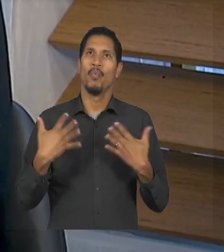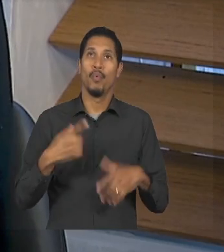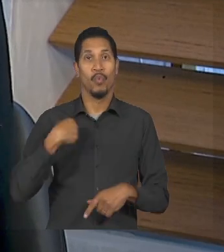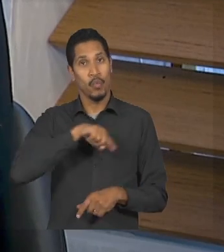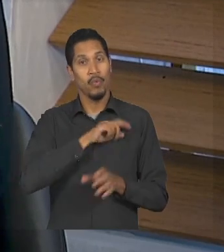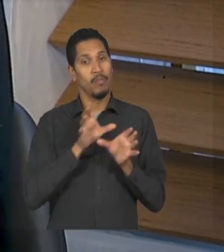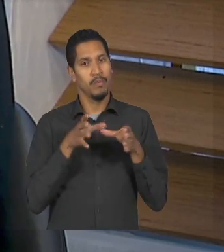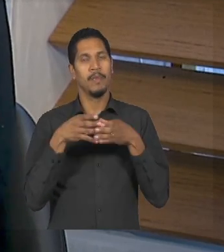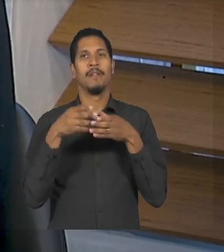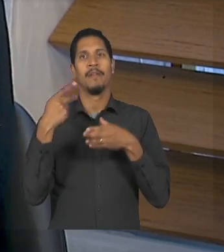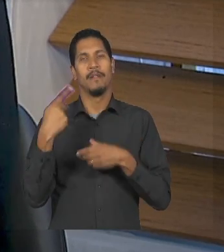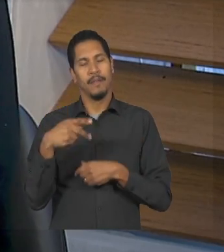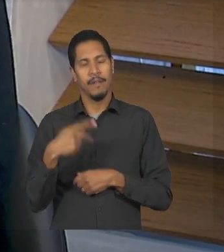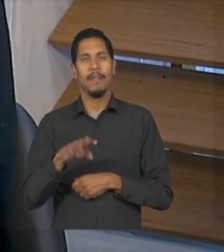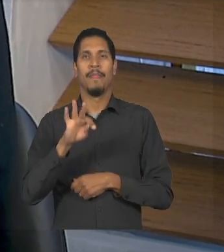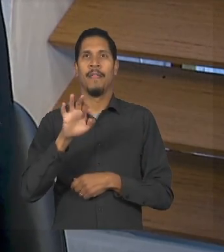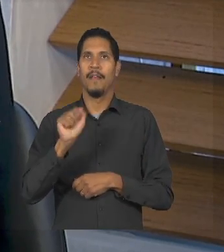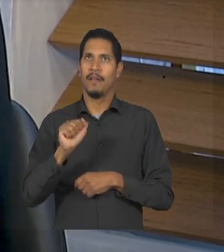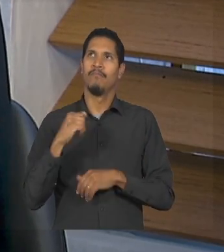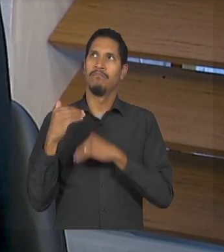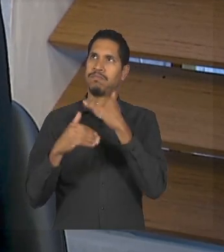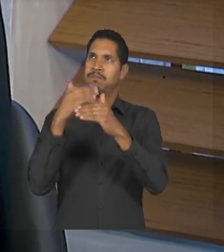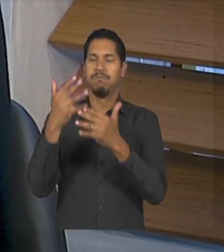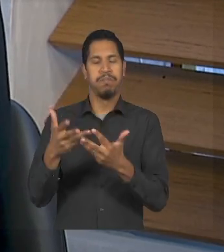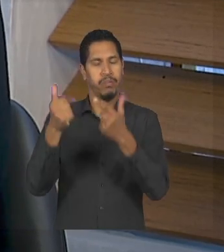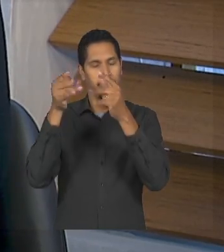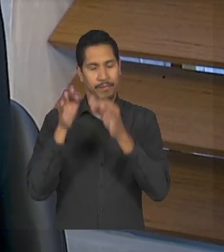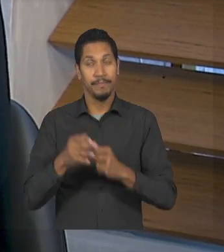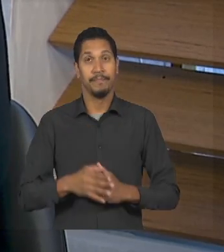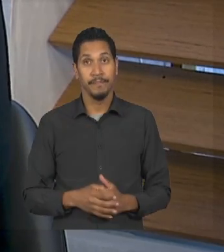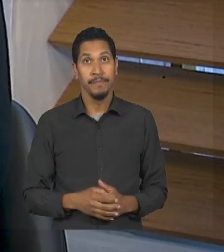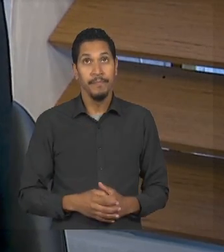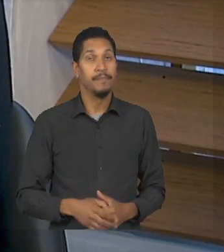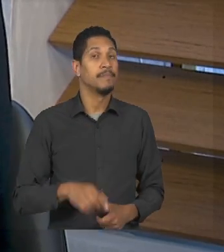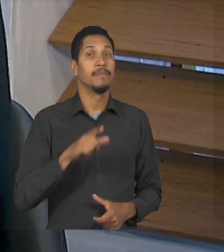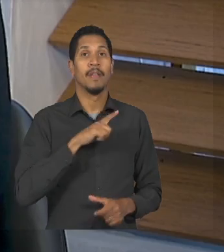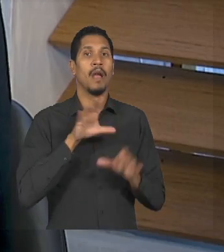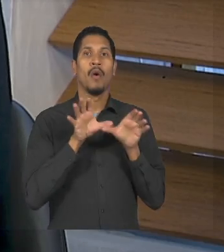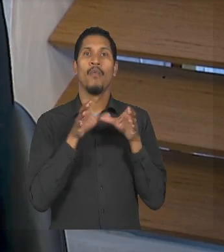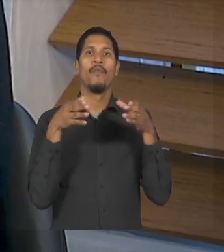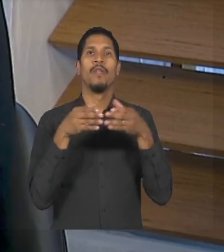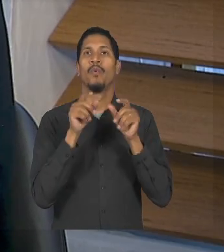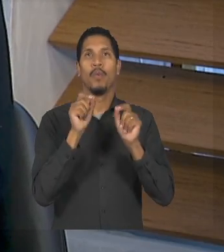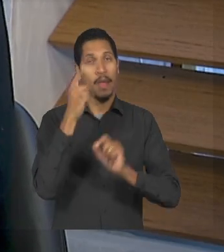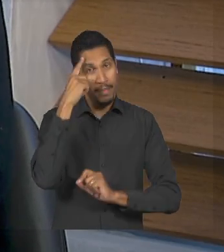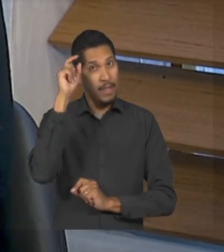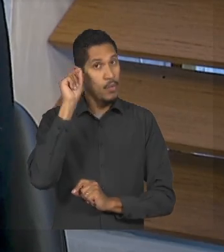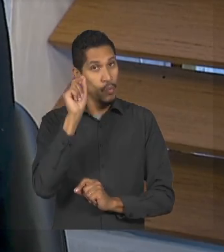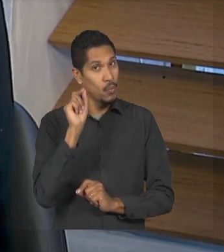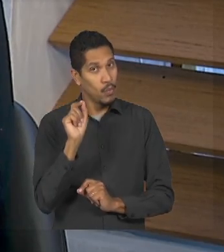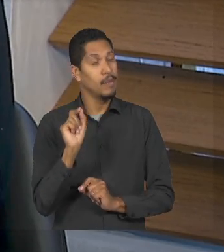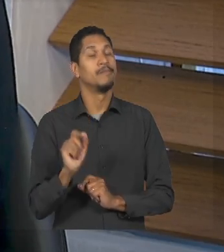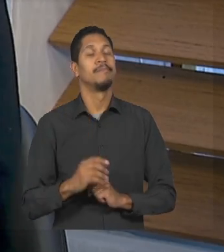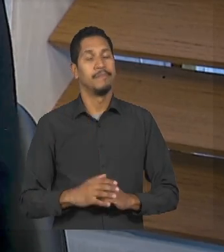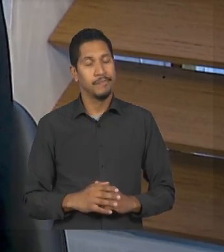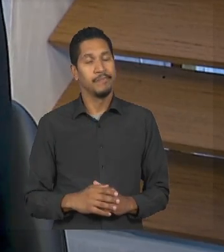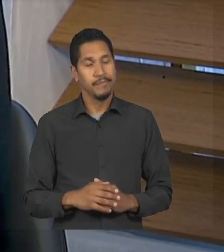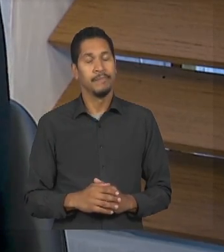comunidade autista um avanço gigantesco é a conferência a ideia da conferência foi